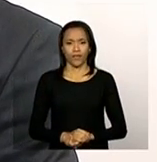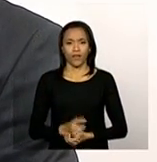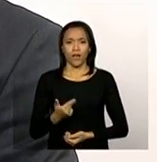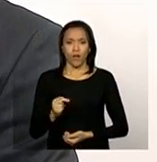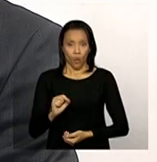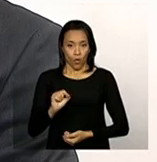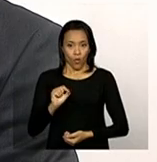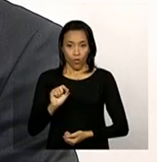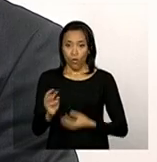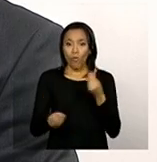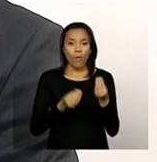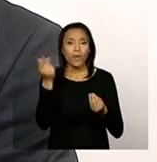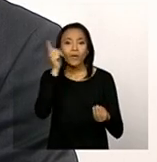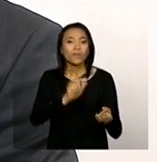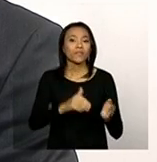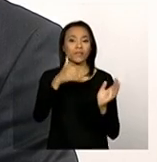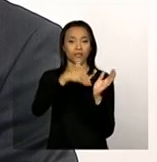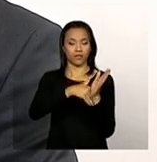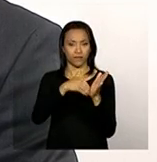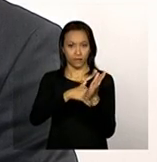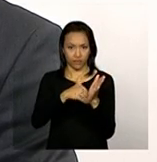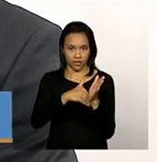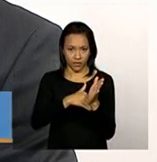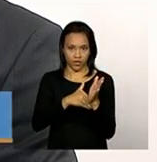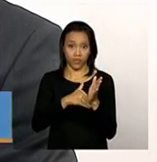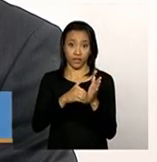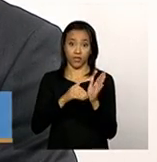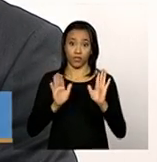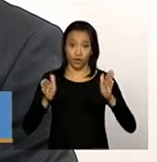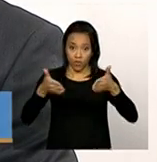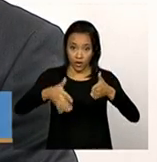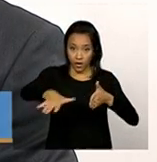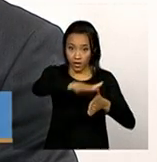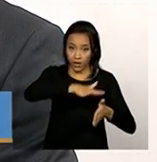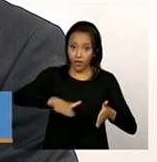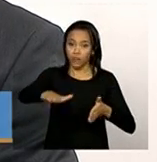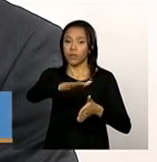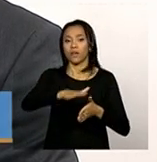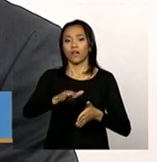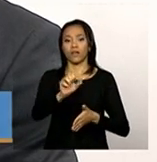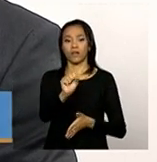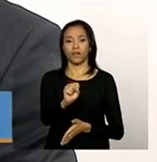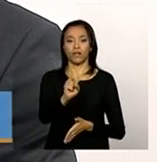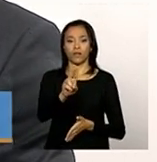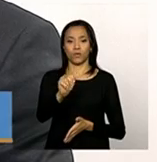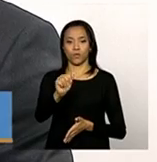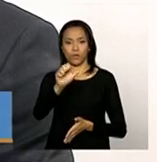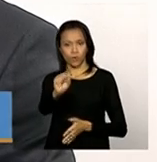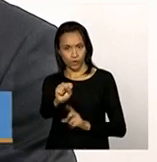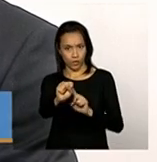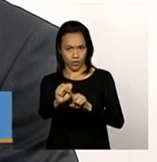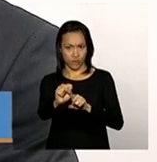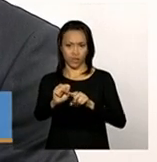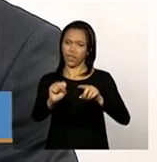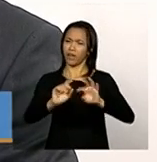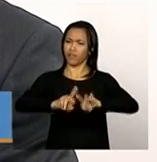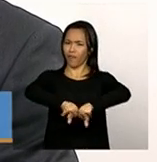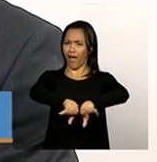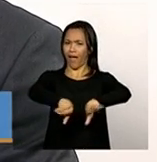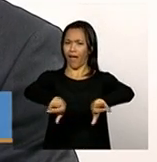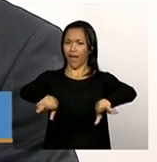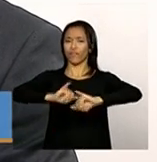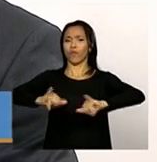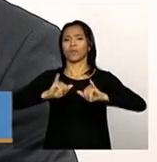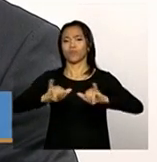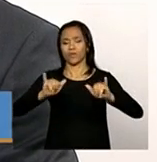senha, a gente, na rede SUAS, o sistema de informação, o conjunto de sistemas de informação do SUAS, utiliza